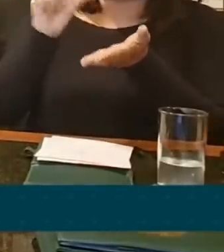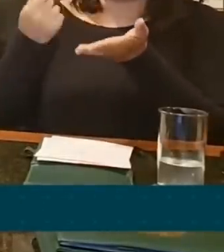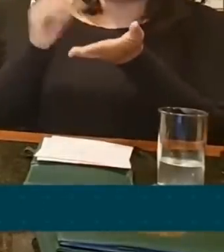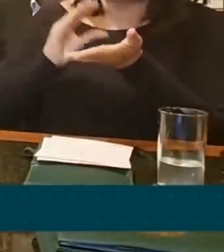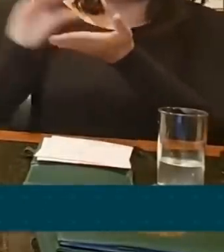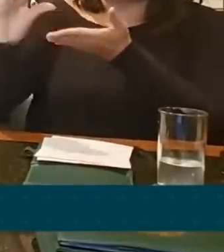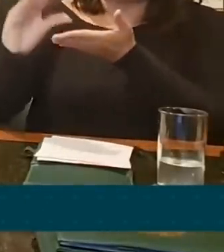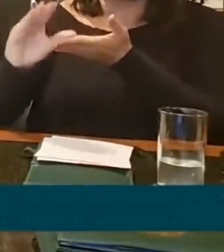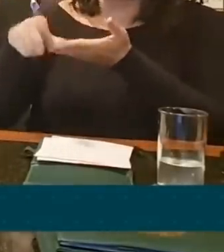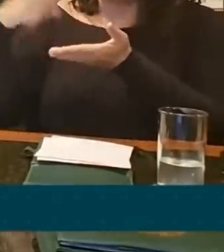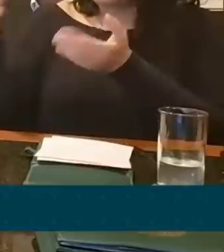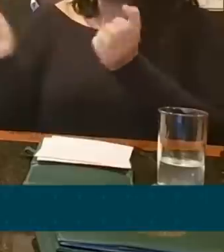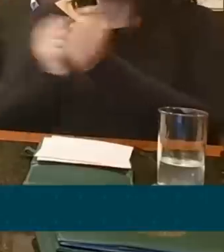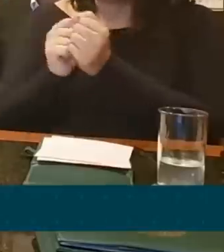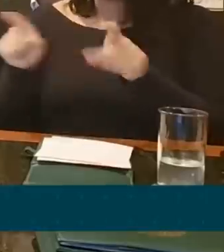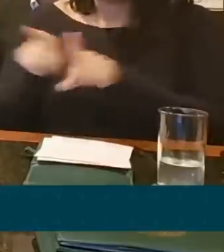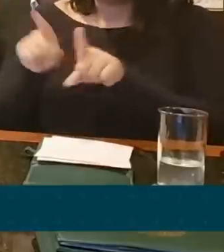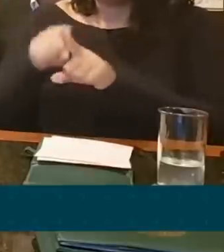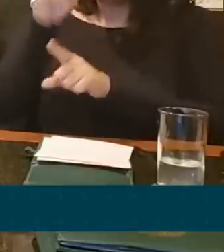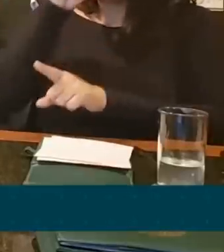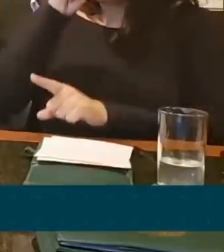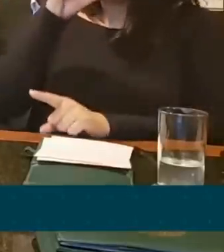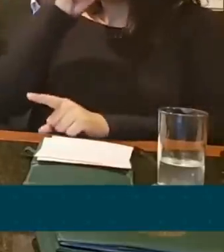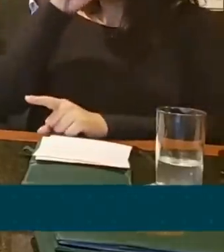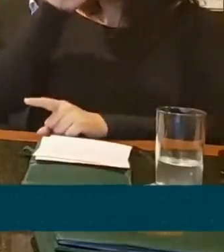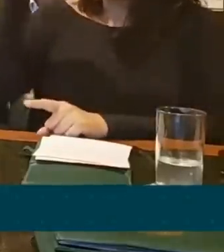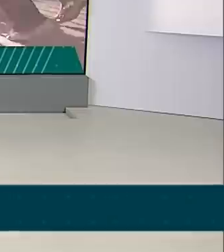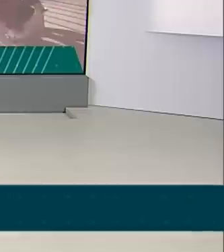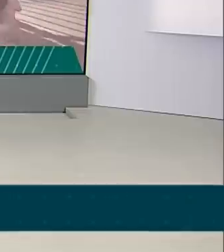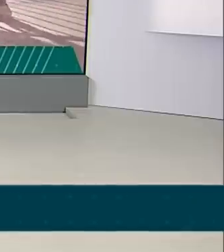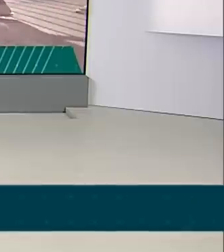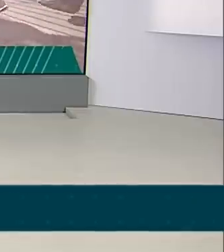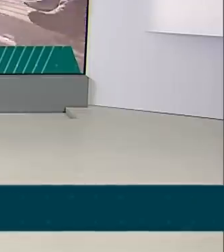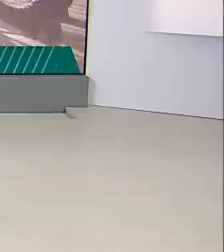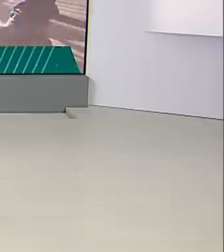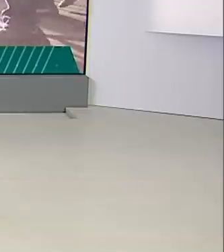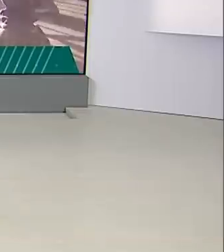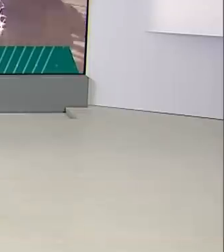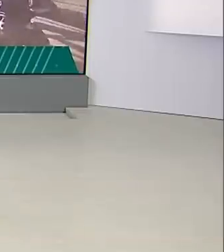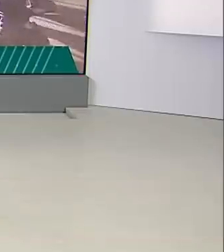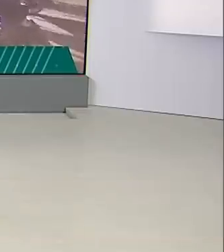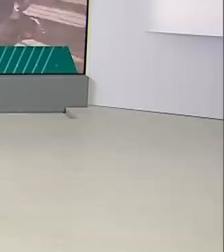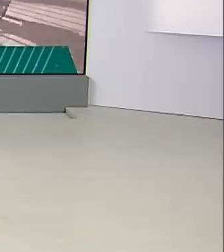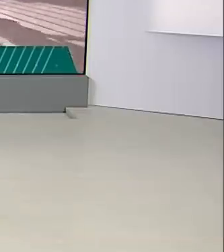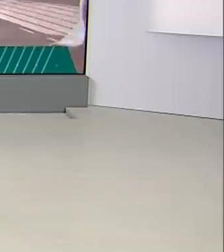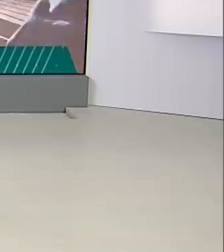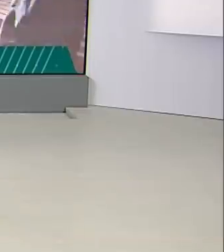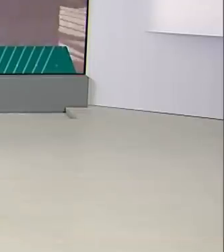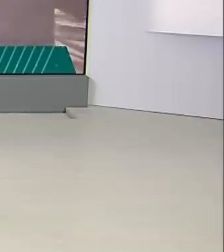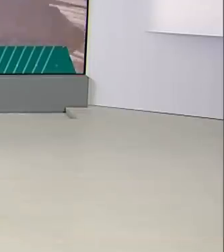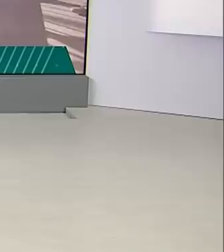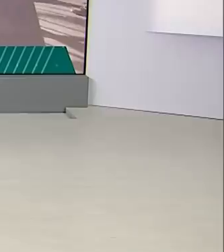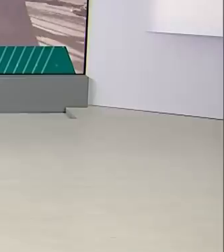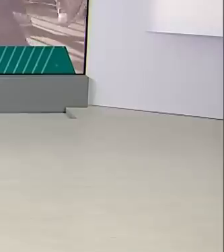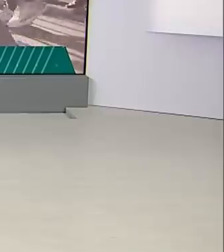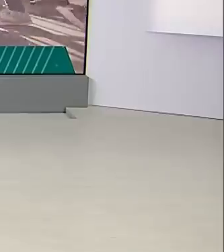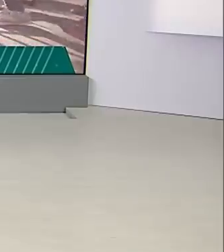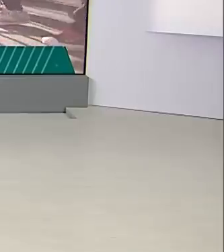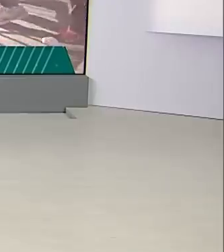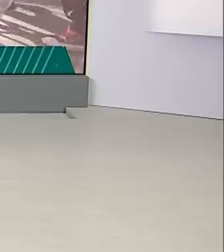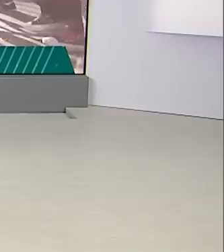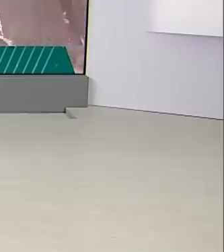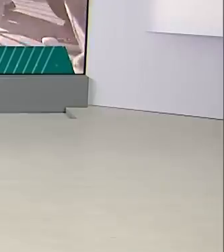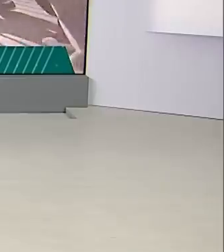E estaremos com o senhor sobrevoando a região no sábado. A Força Nacional de Segurança Pública vai